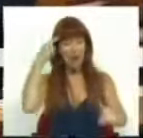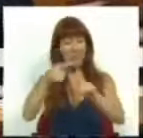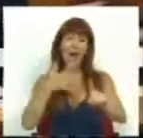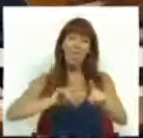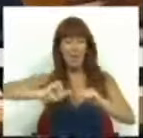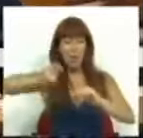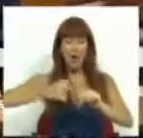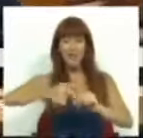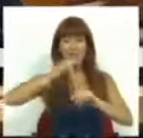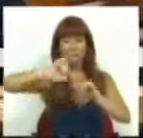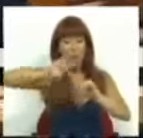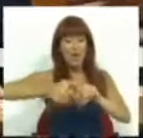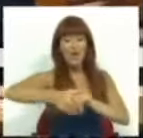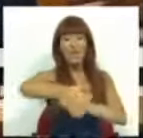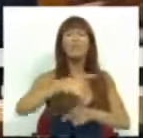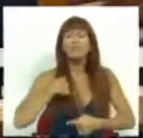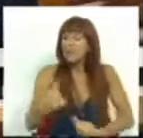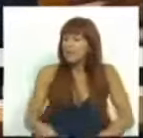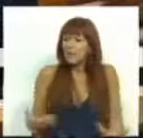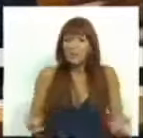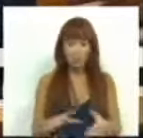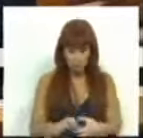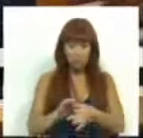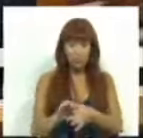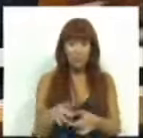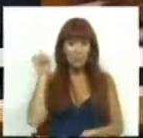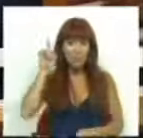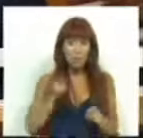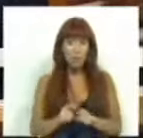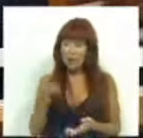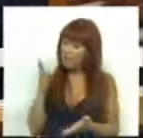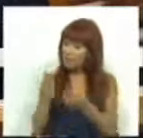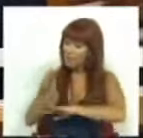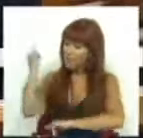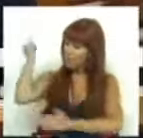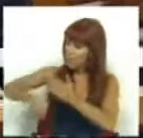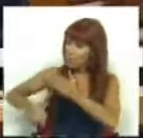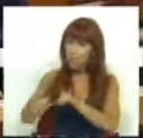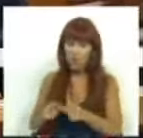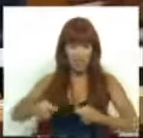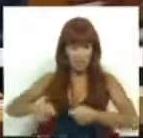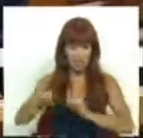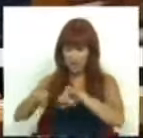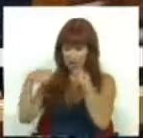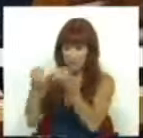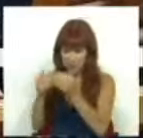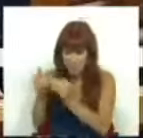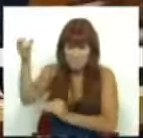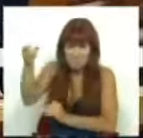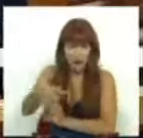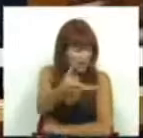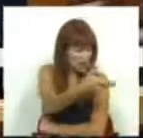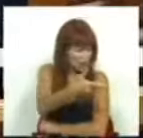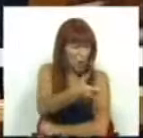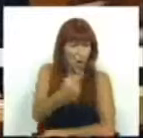intenções para os próximos anos. O que temos? Uma consolidação, essencialmente pelos impostos e pela despesa social, muito para o lado da